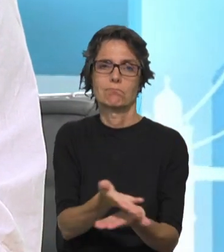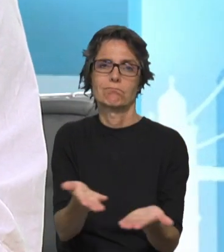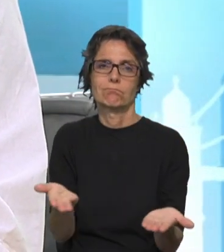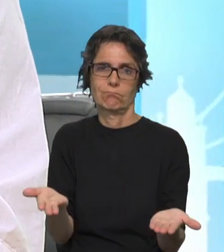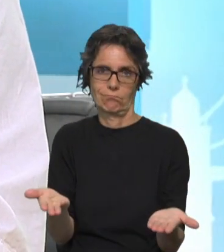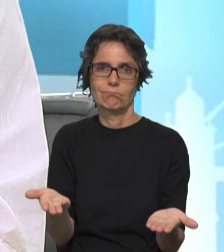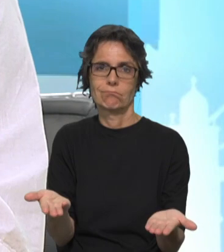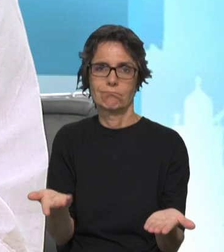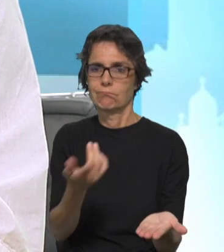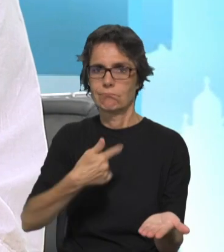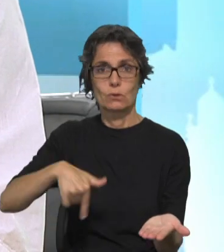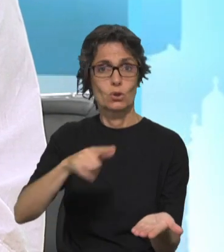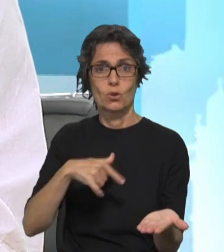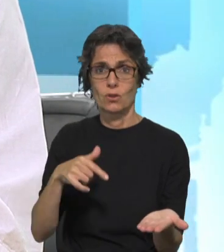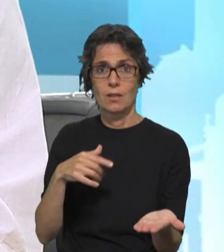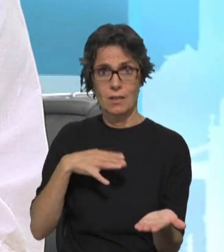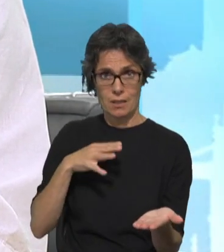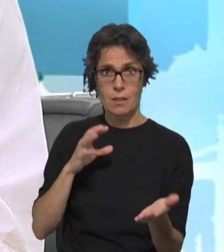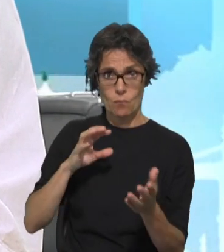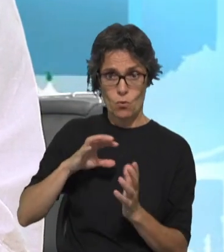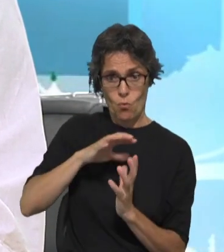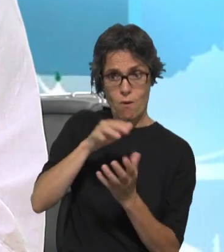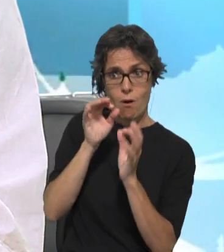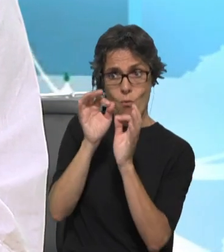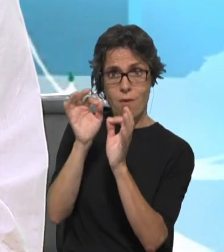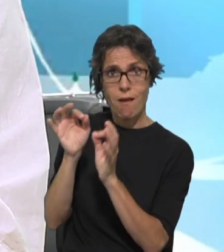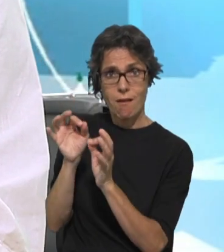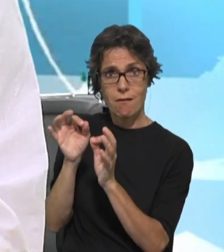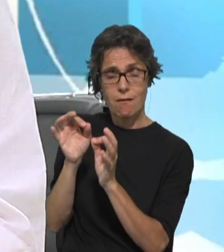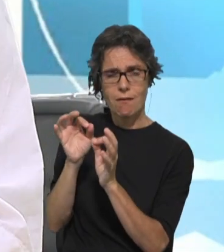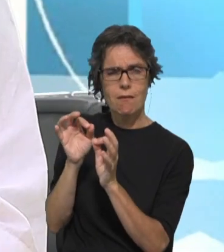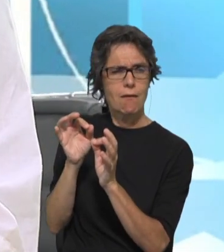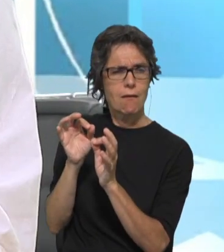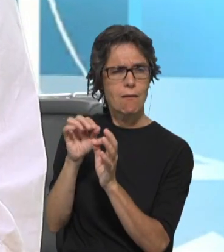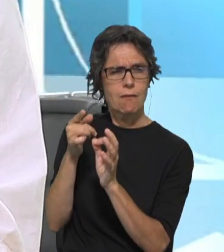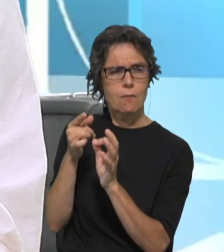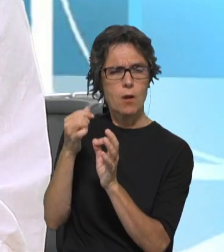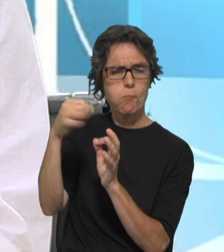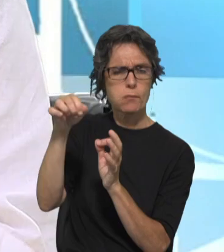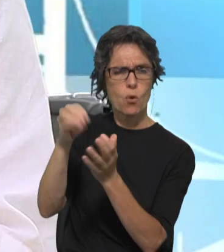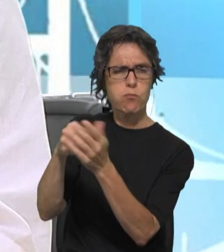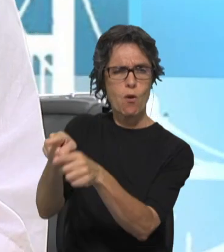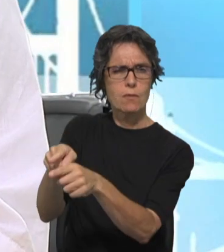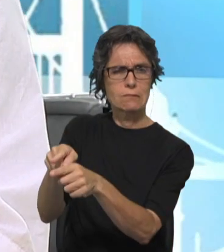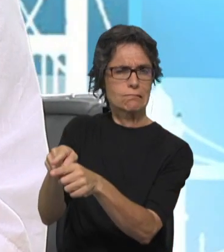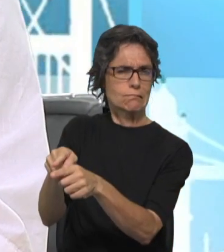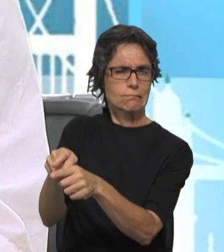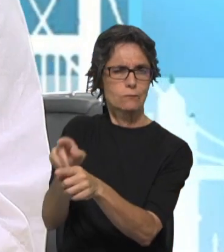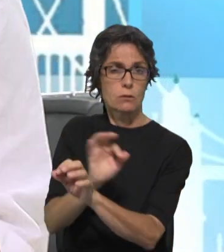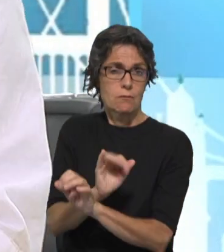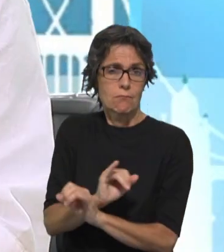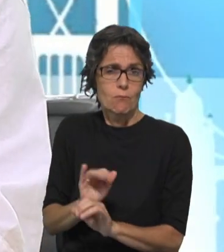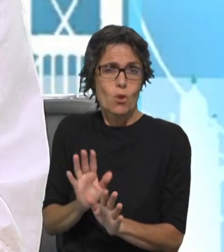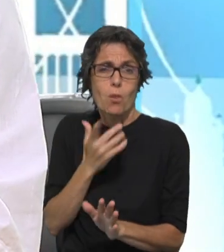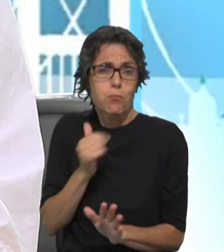procurar um cuidado da terra, um cuidado da casa comum que ignore as pessoas que vivem e